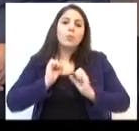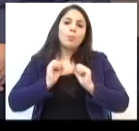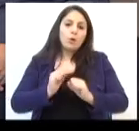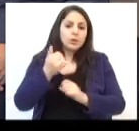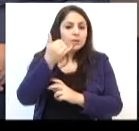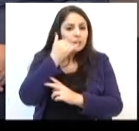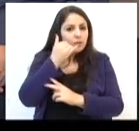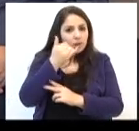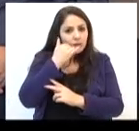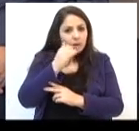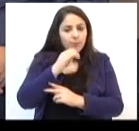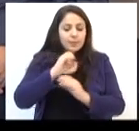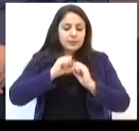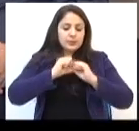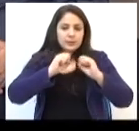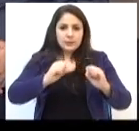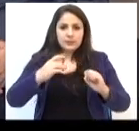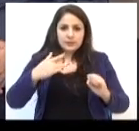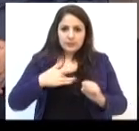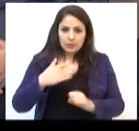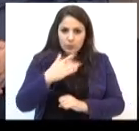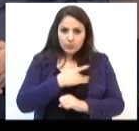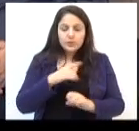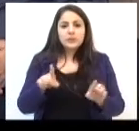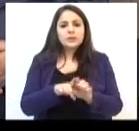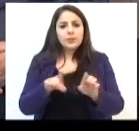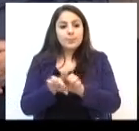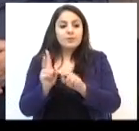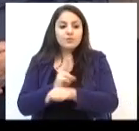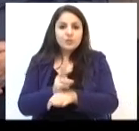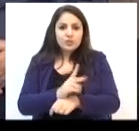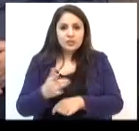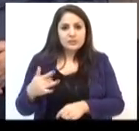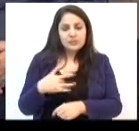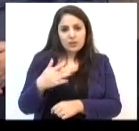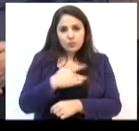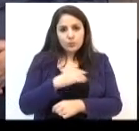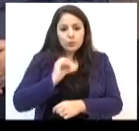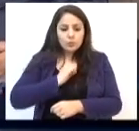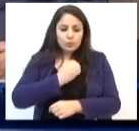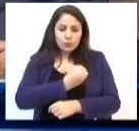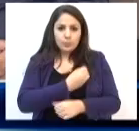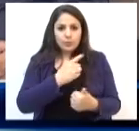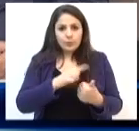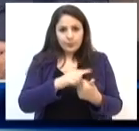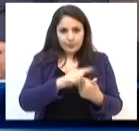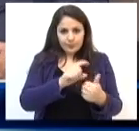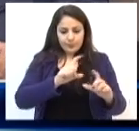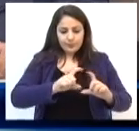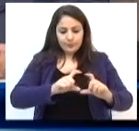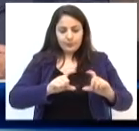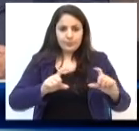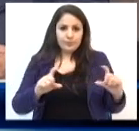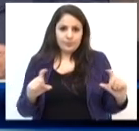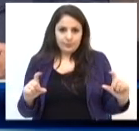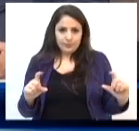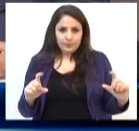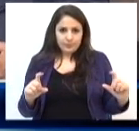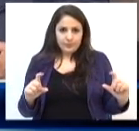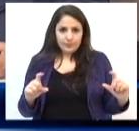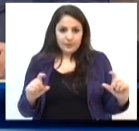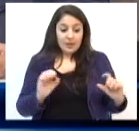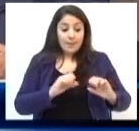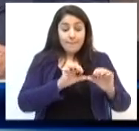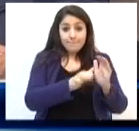assistindo pode, então, ligar para a Secretaria de Saúde e também para a Vigilância em Saúde. A gente vai deixar os telefones, que é o 3316-1000